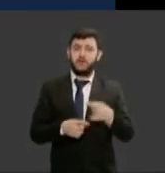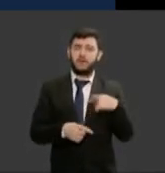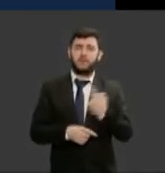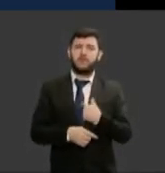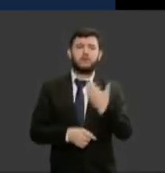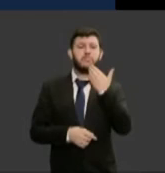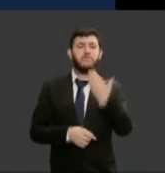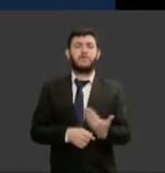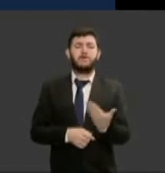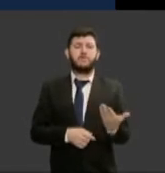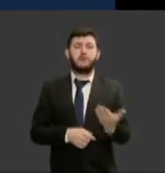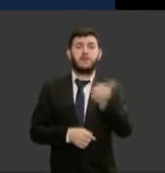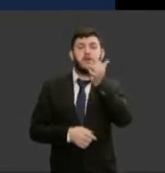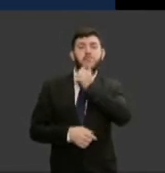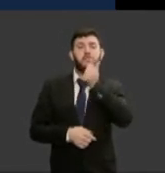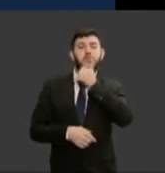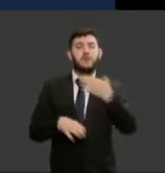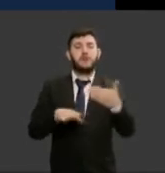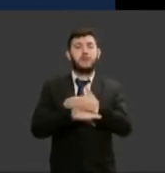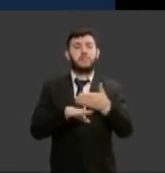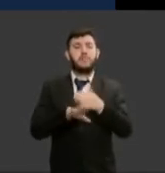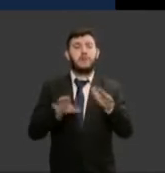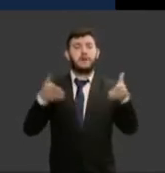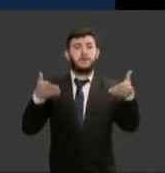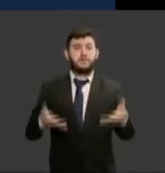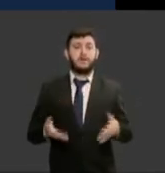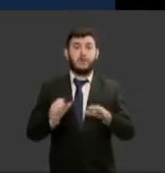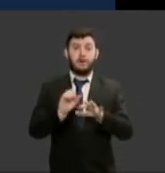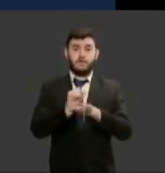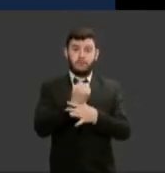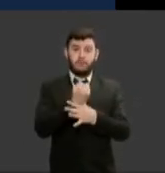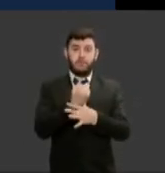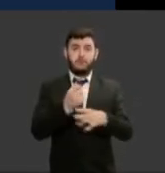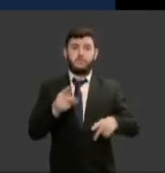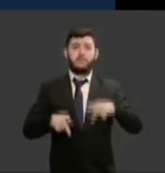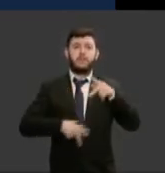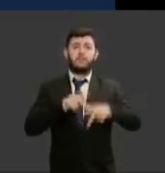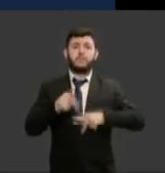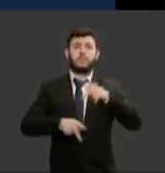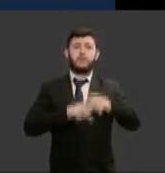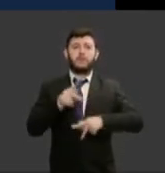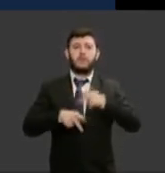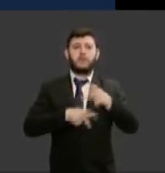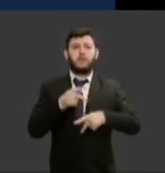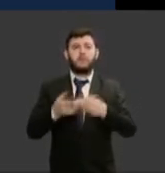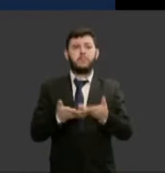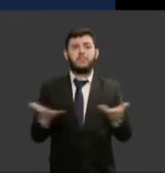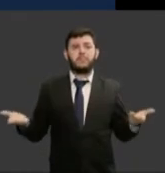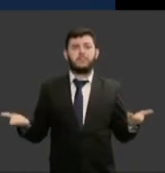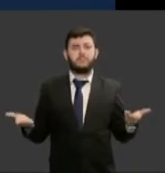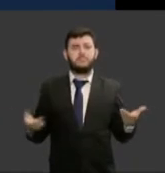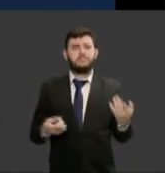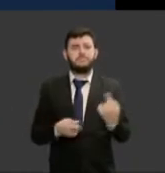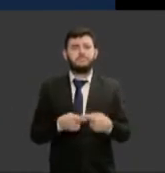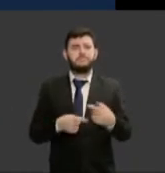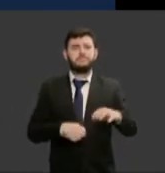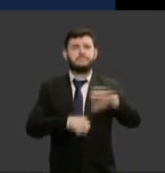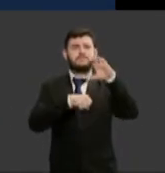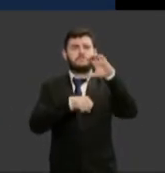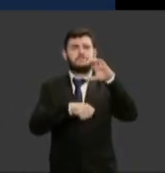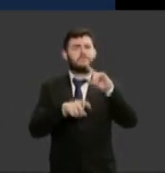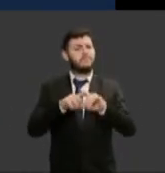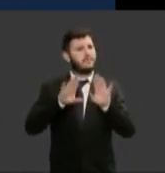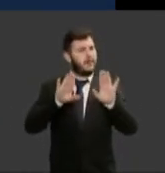feminina na segurança pública senhores não apenas e se não bastasse já a previsão constitucional nesse